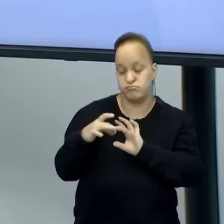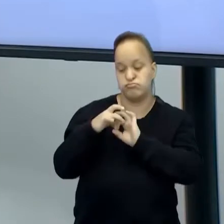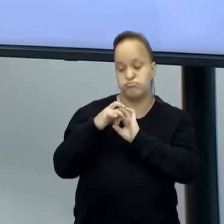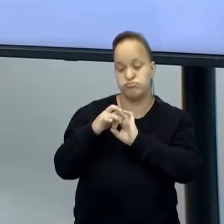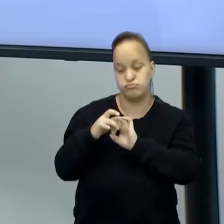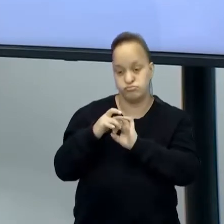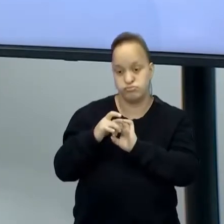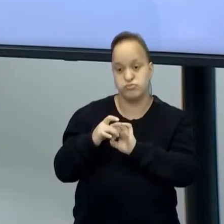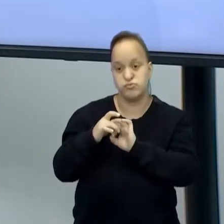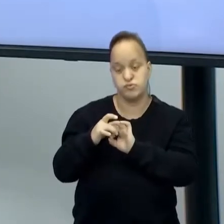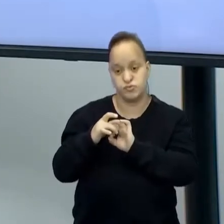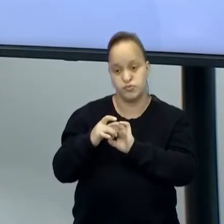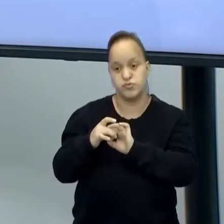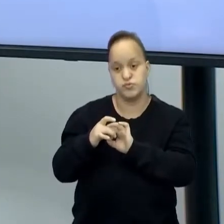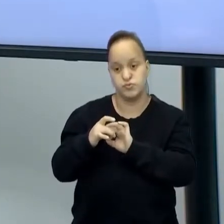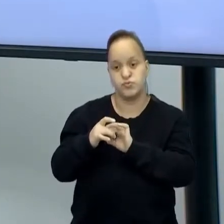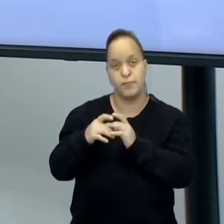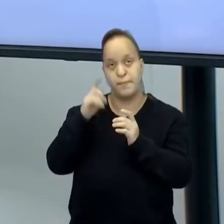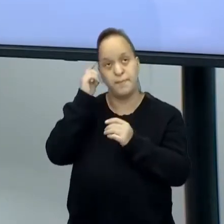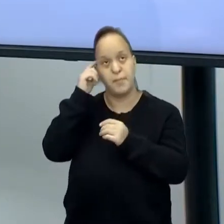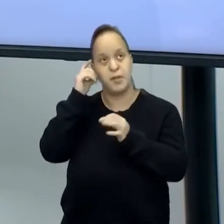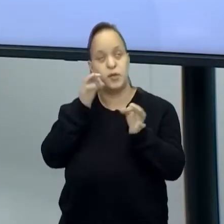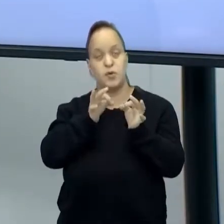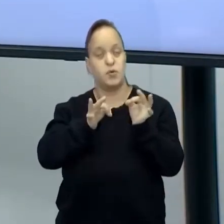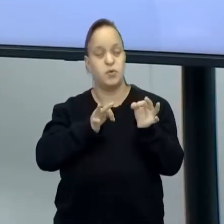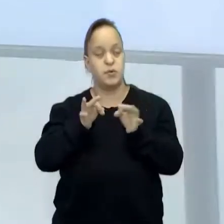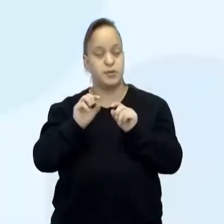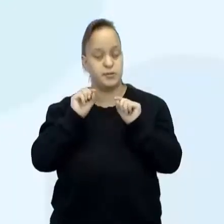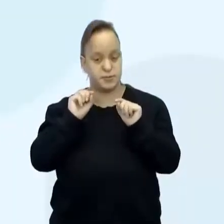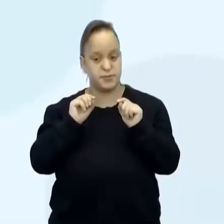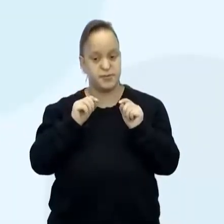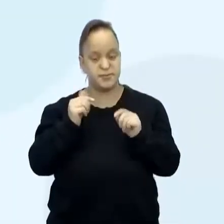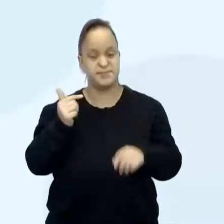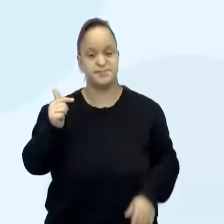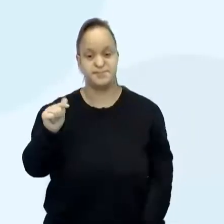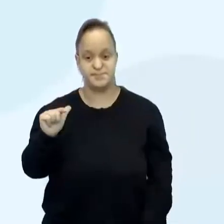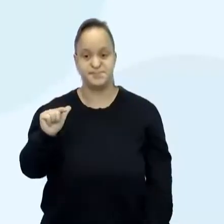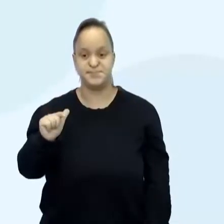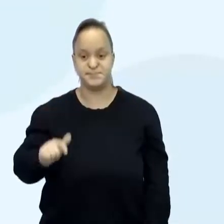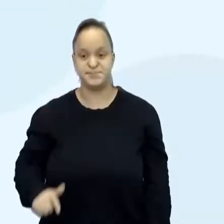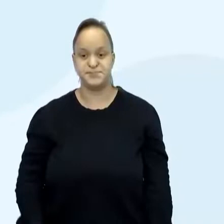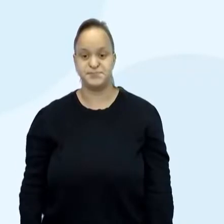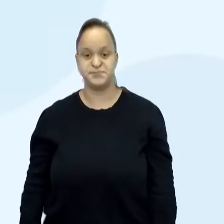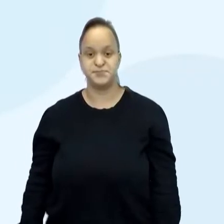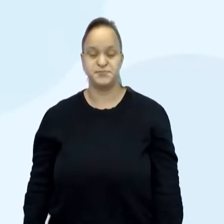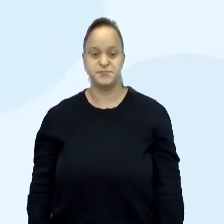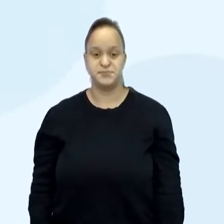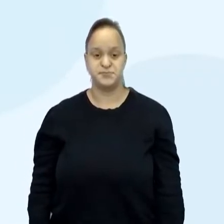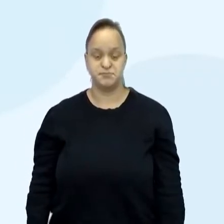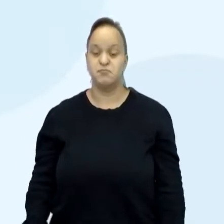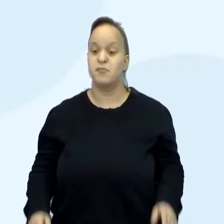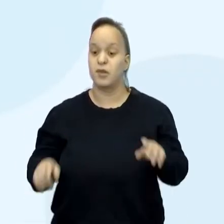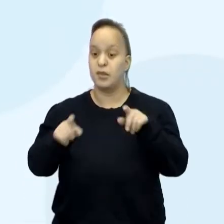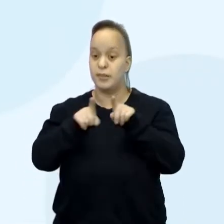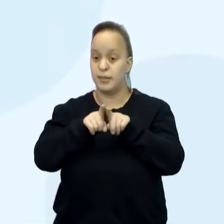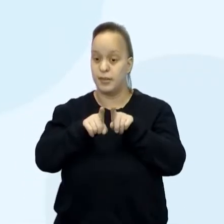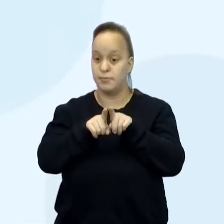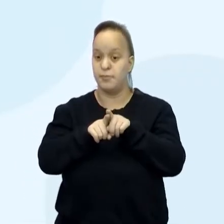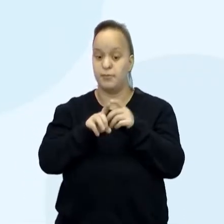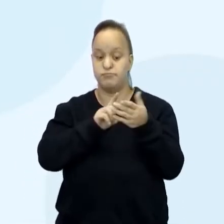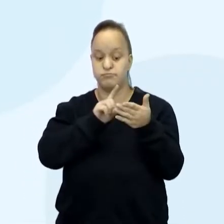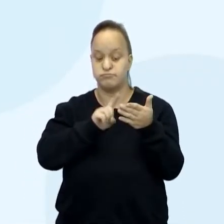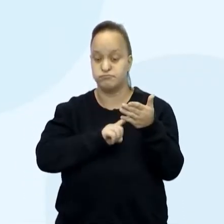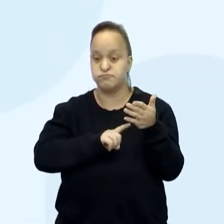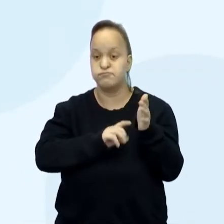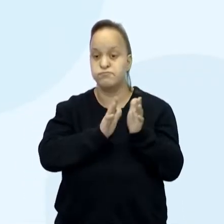organizar. Tá bom? Bora para o próximo. Design de livros. Gente,